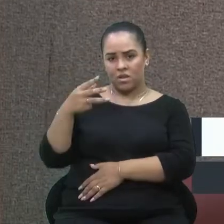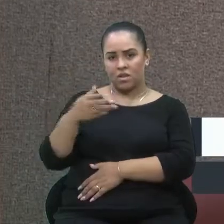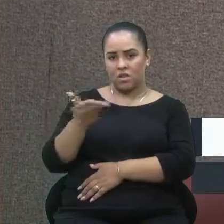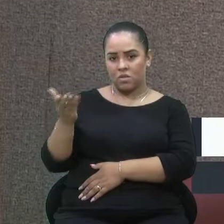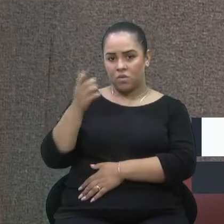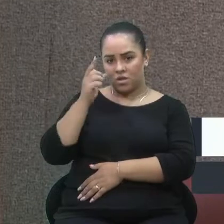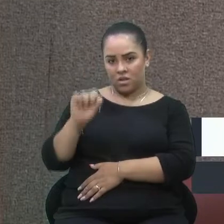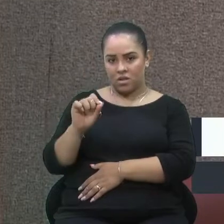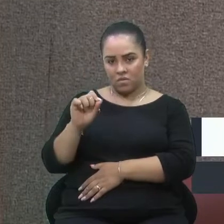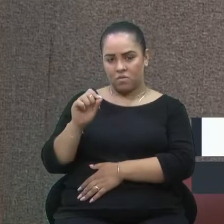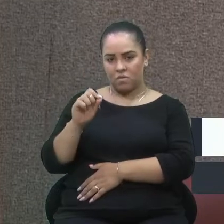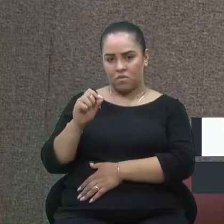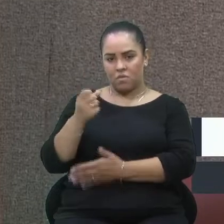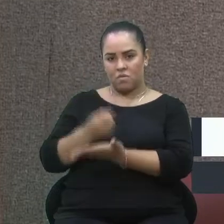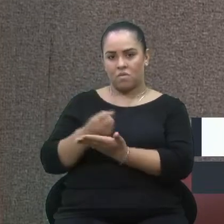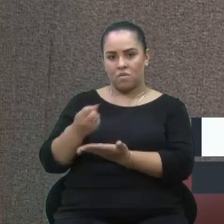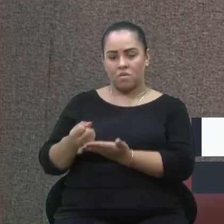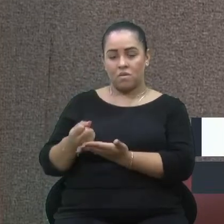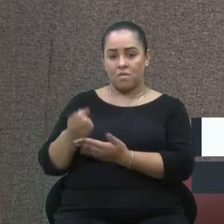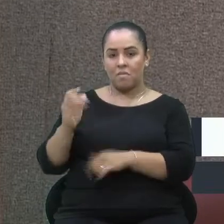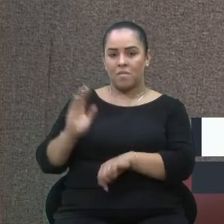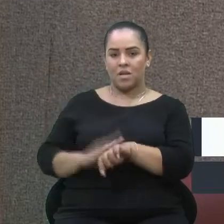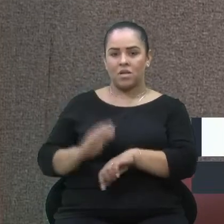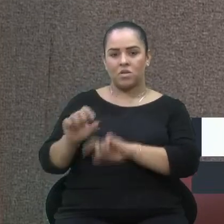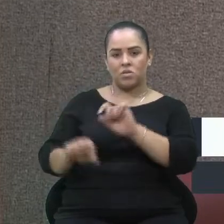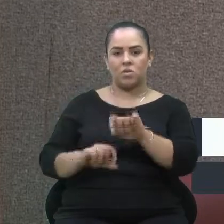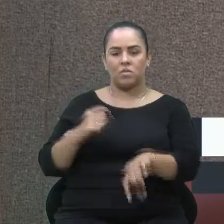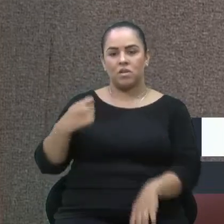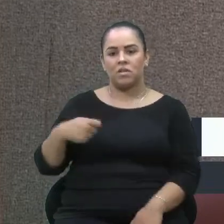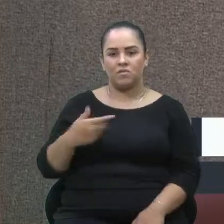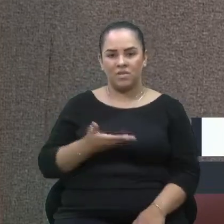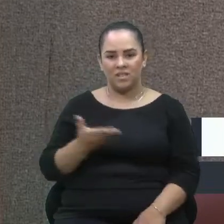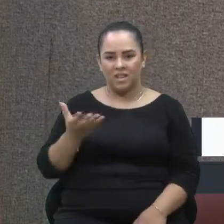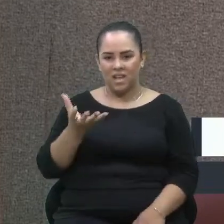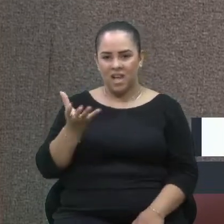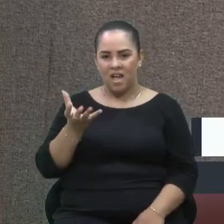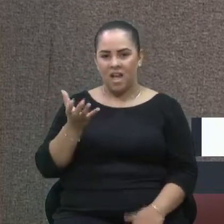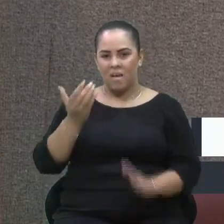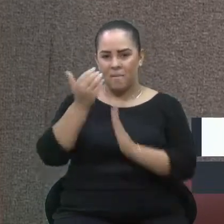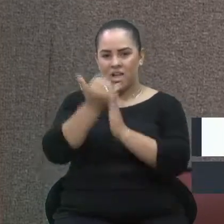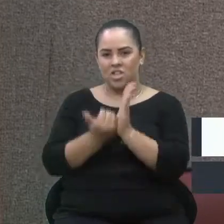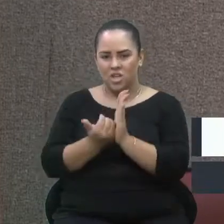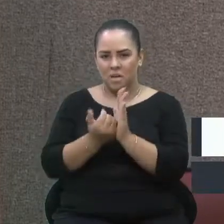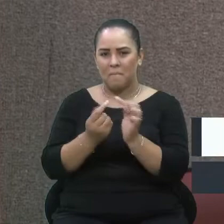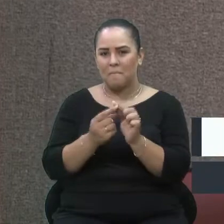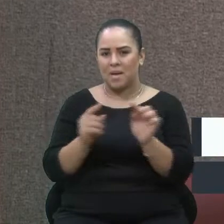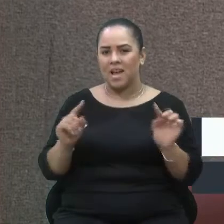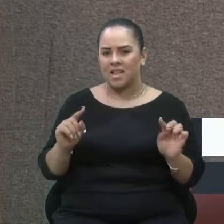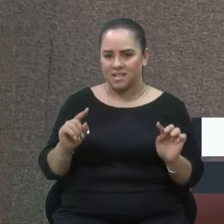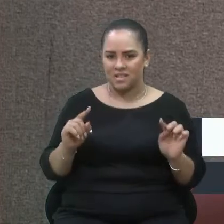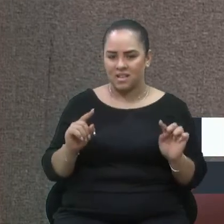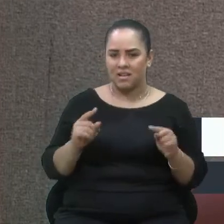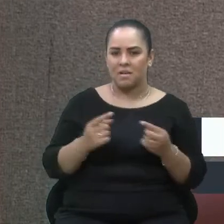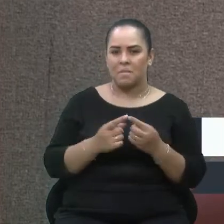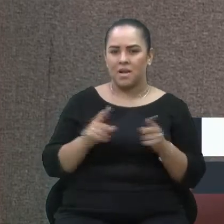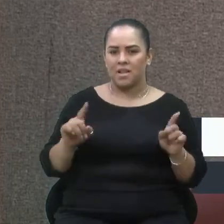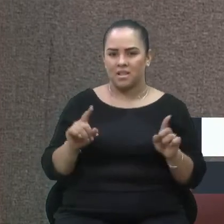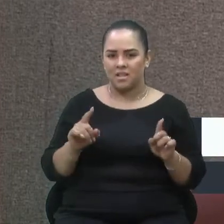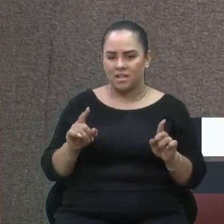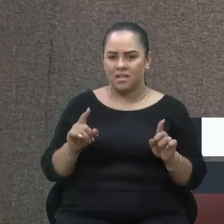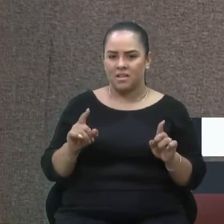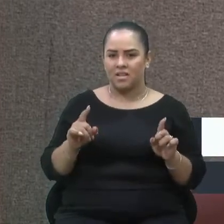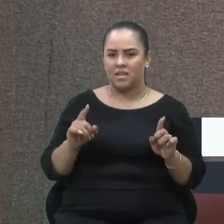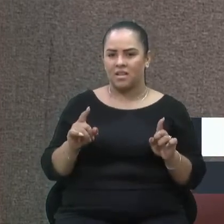contrato. E com mais rotas e que precisar. Vocês querem baixar o valor, mas não, mas estão